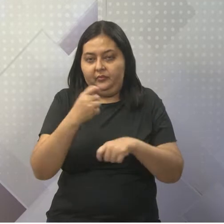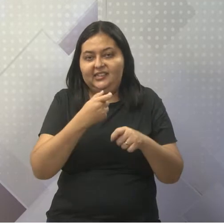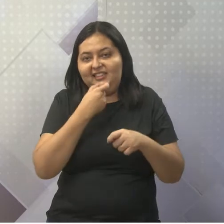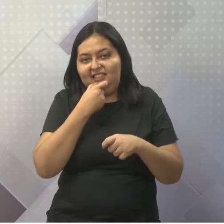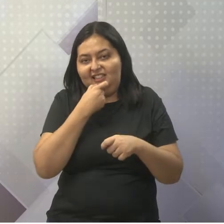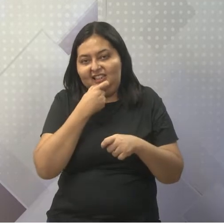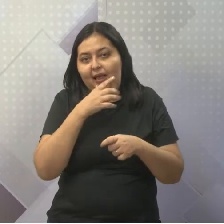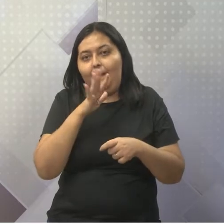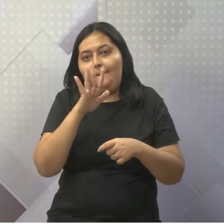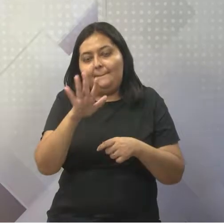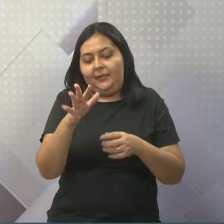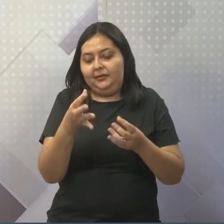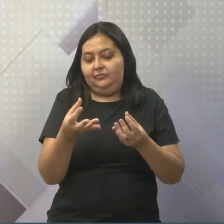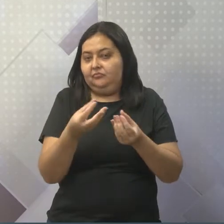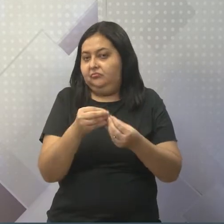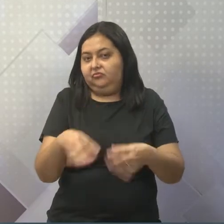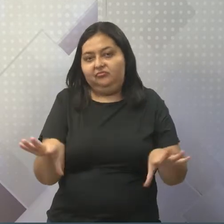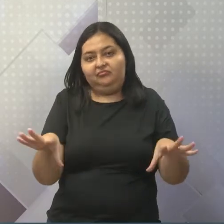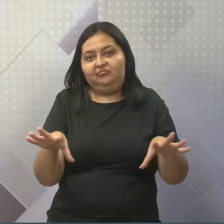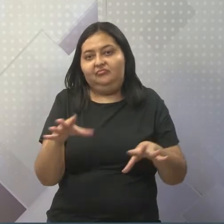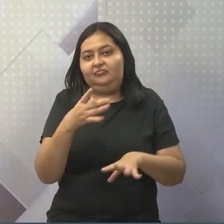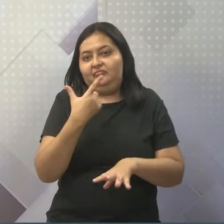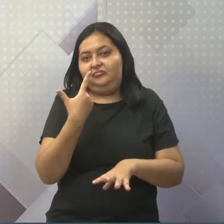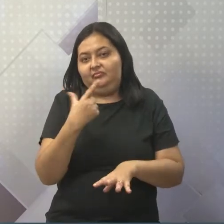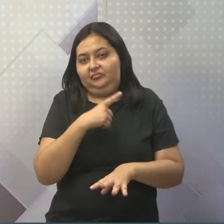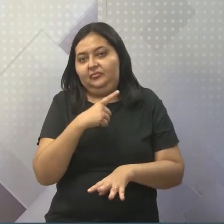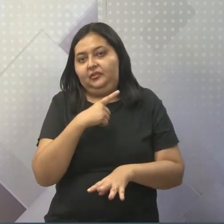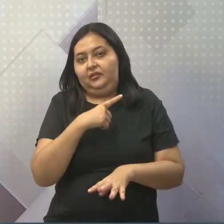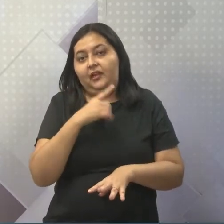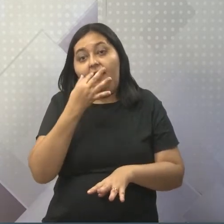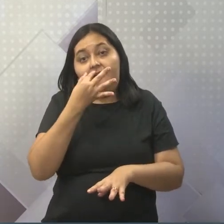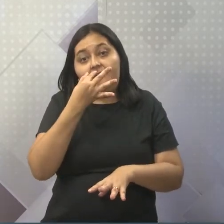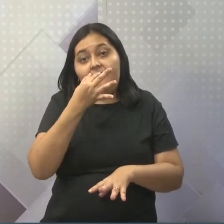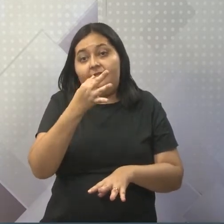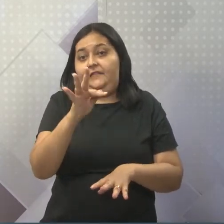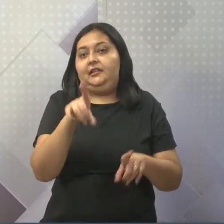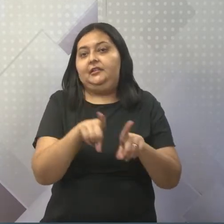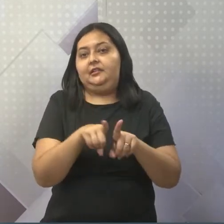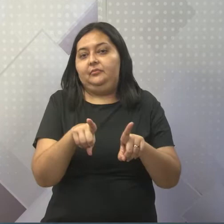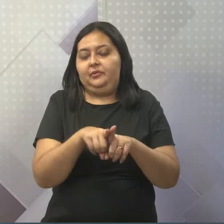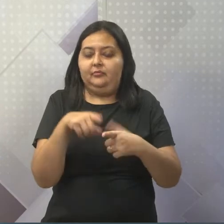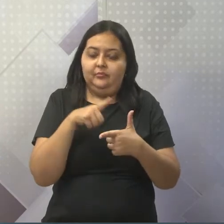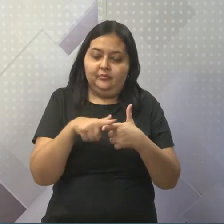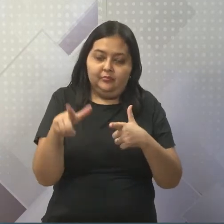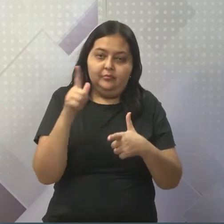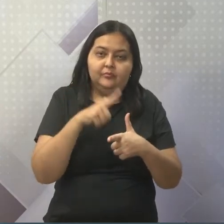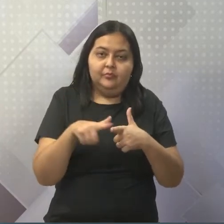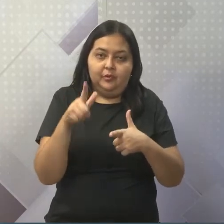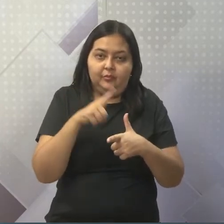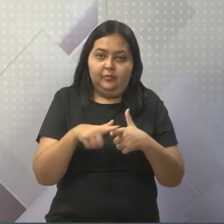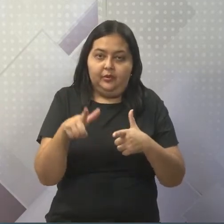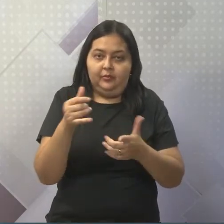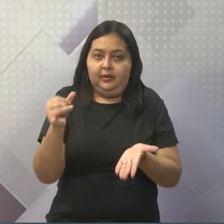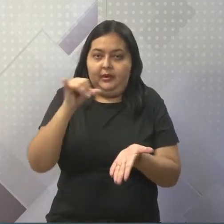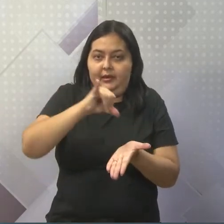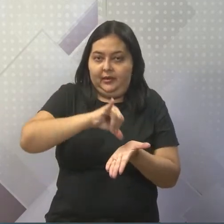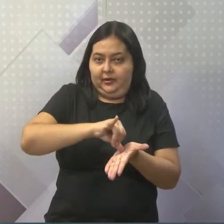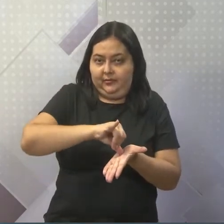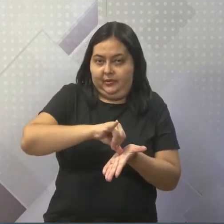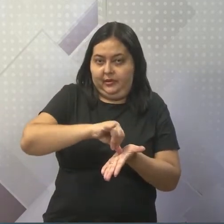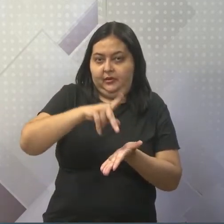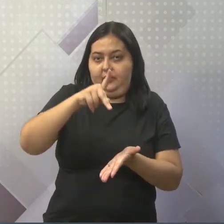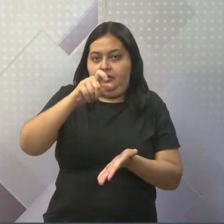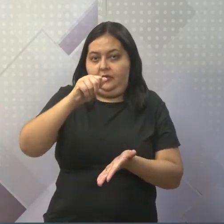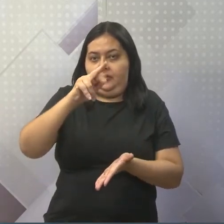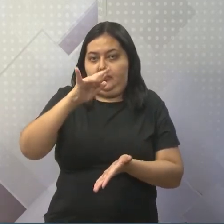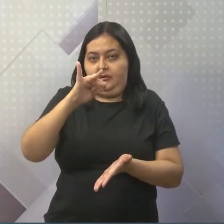infelizmente, ruiu. Para você ter ideia, a França era bombardeada também. Não a capital Paris, porque Adolf